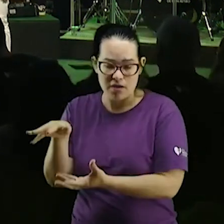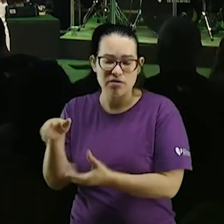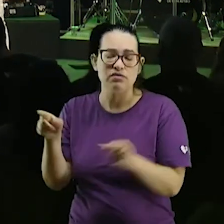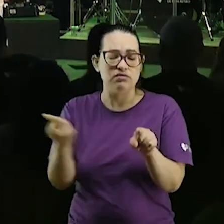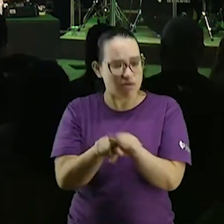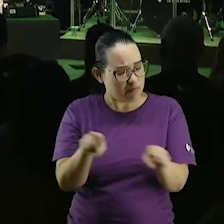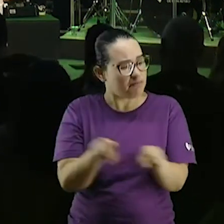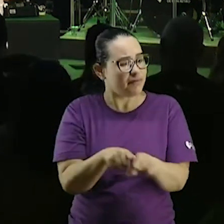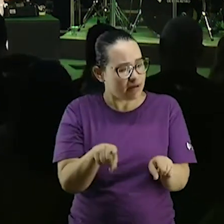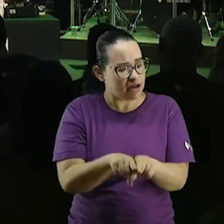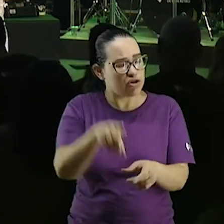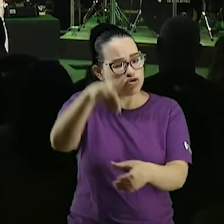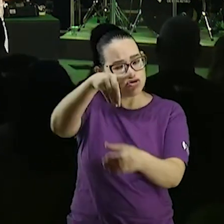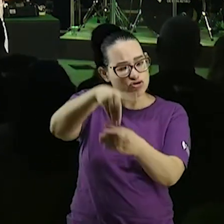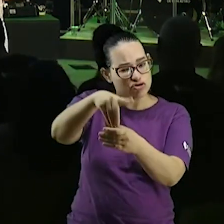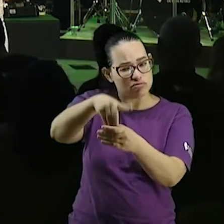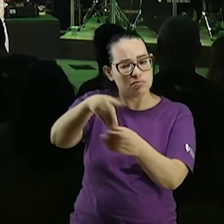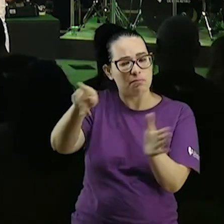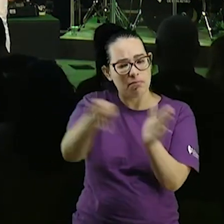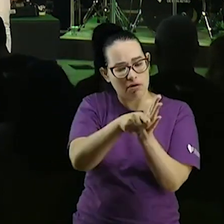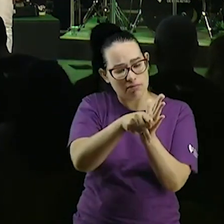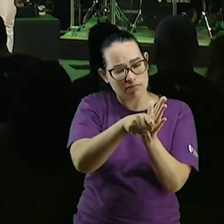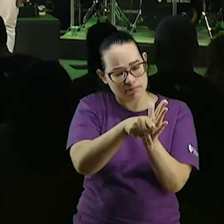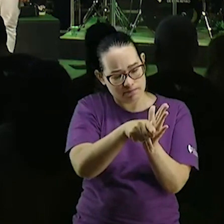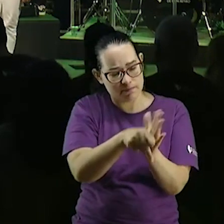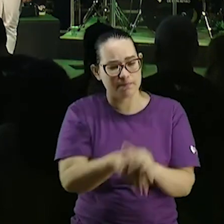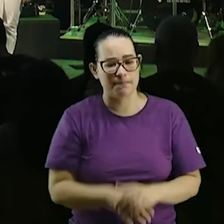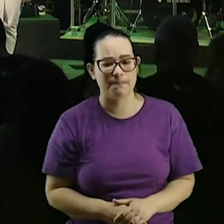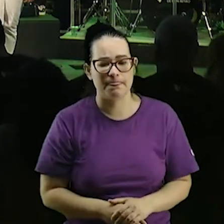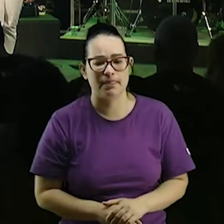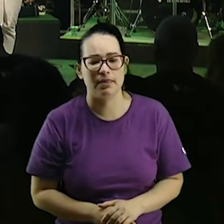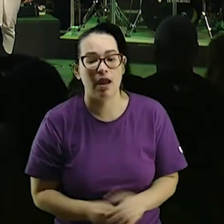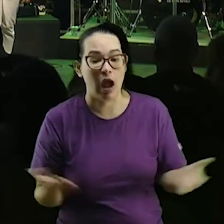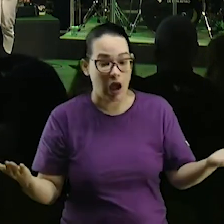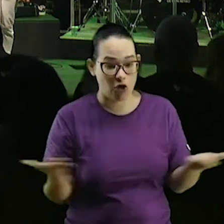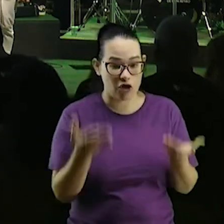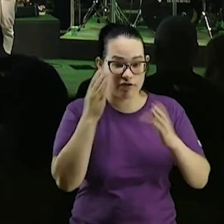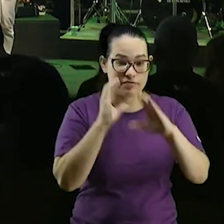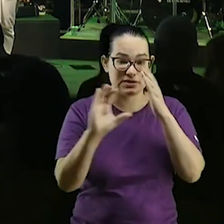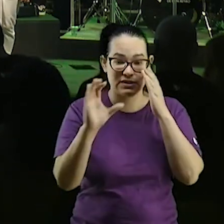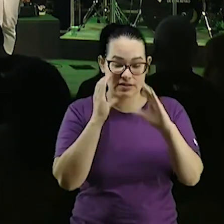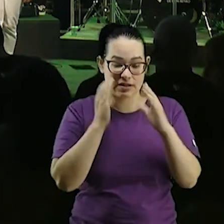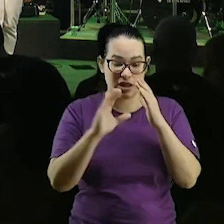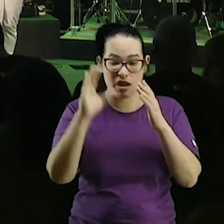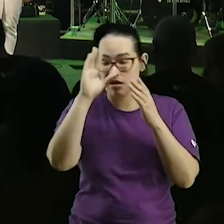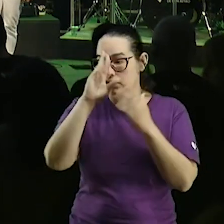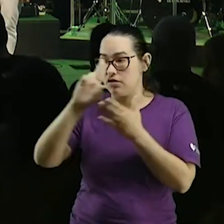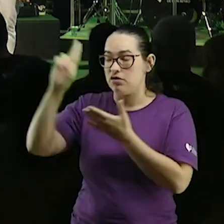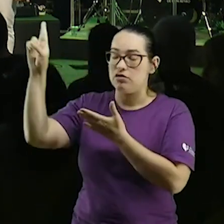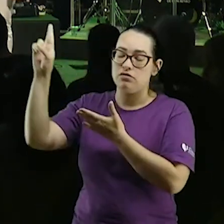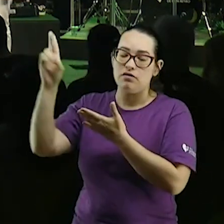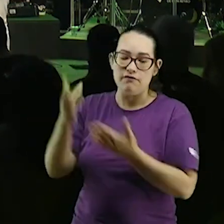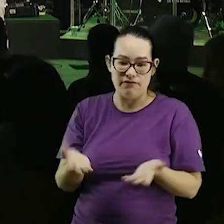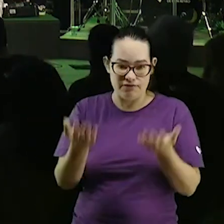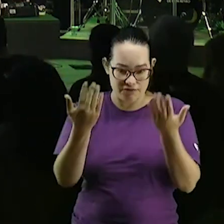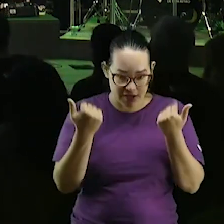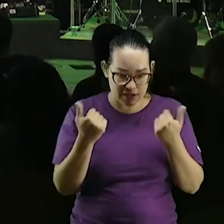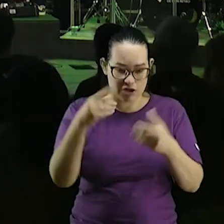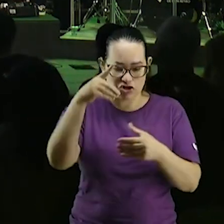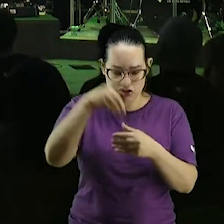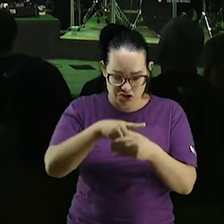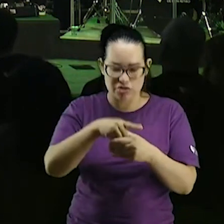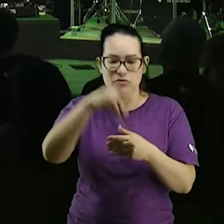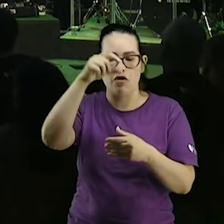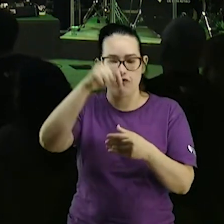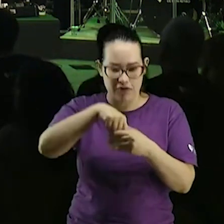remédio que a gente compra tudo vem do Senhor então nesse momento nós vamos cantar ao Senhor você vai trazer seu dízimo sua oferta você